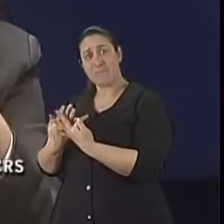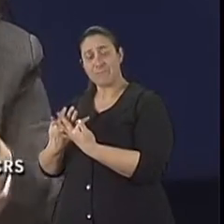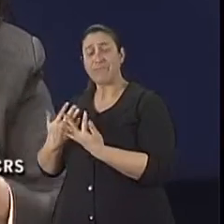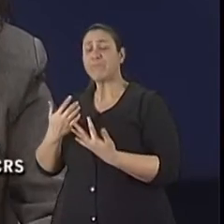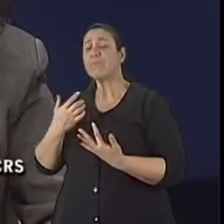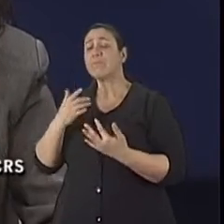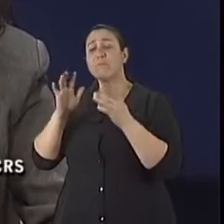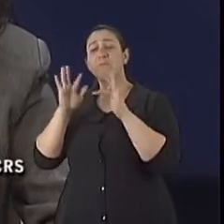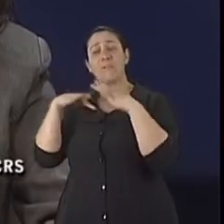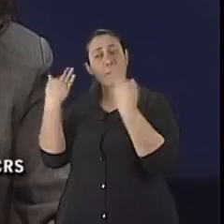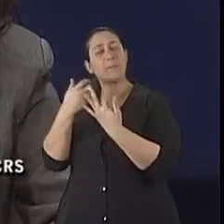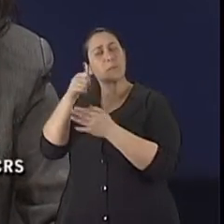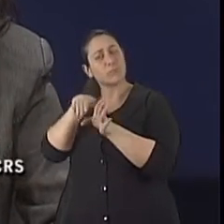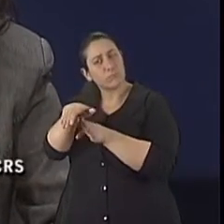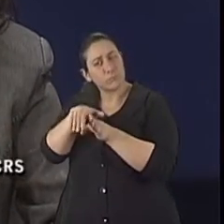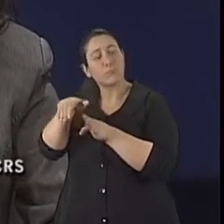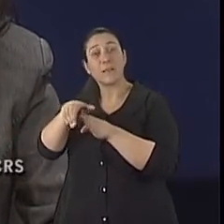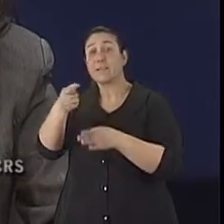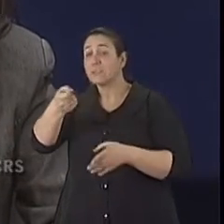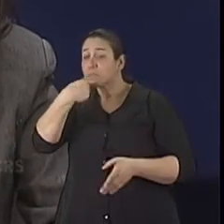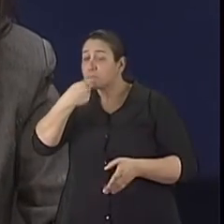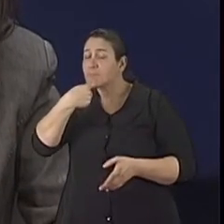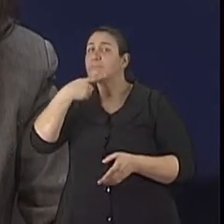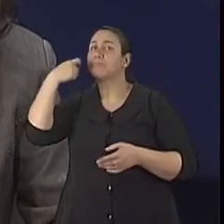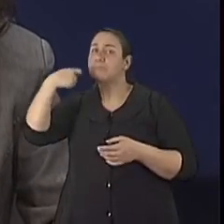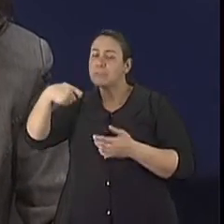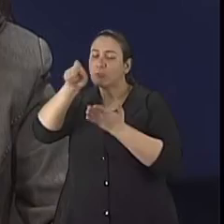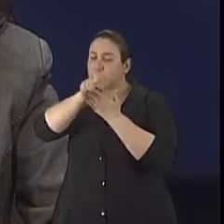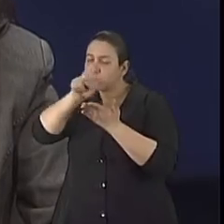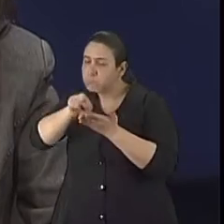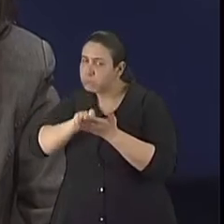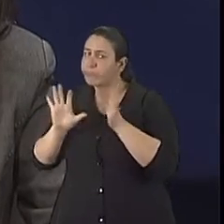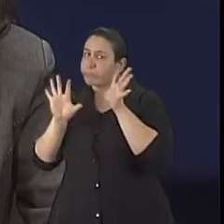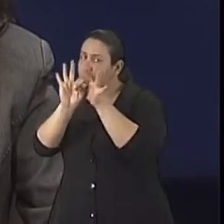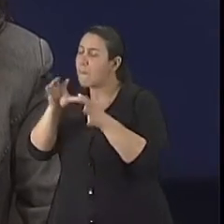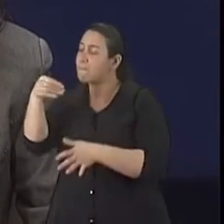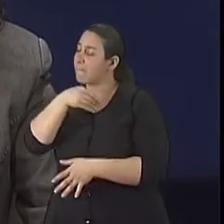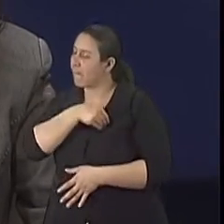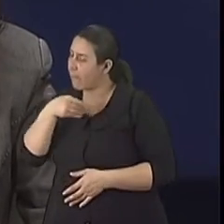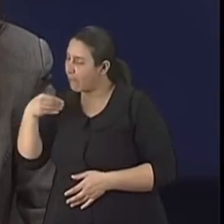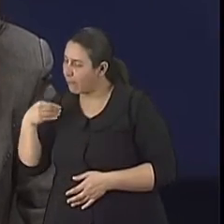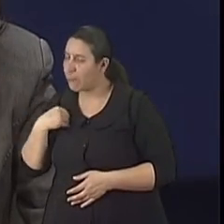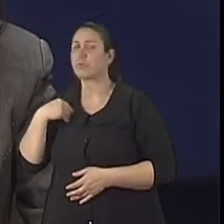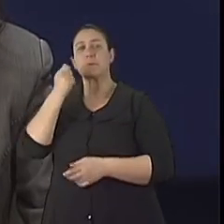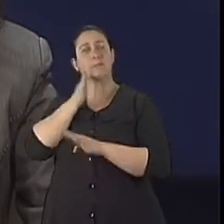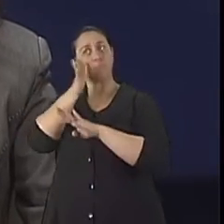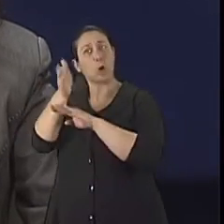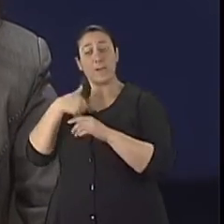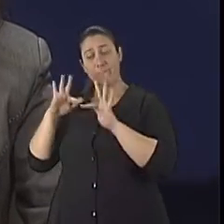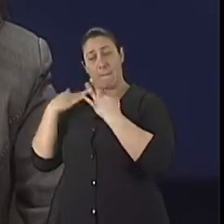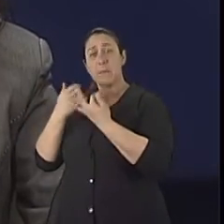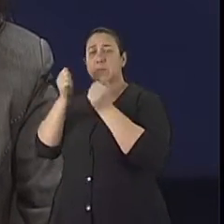orientar o paciente para o medicamento prescrito, né, para o uso do medicamento prescrito pelo médico, acompanhar nas consultas,